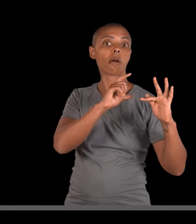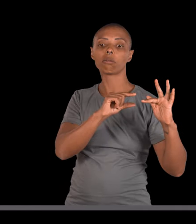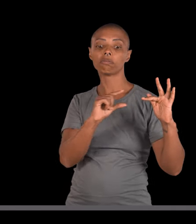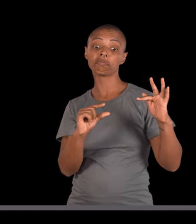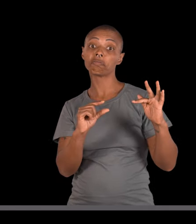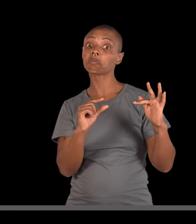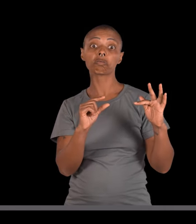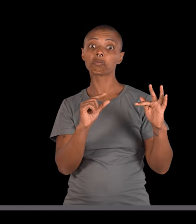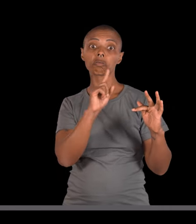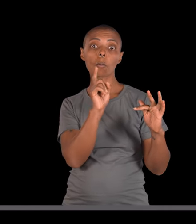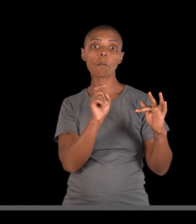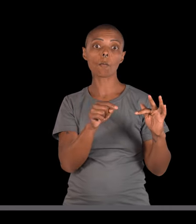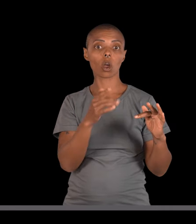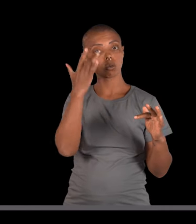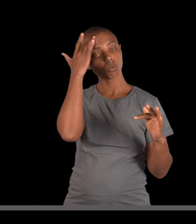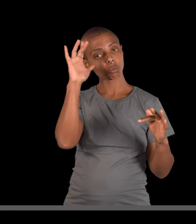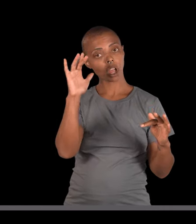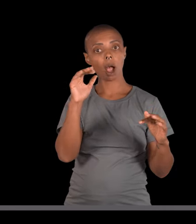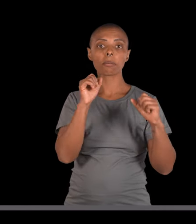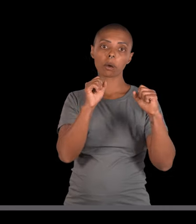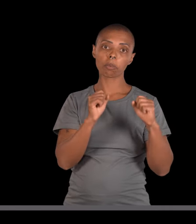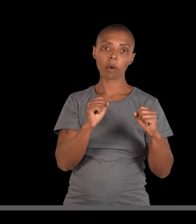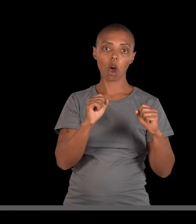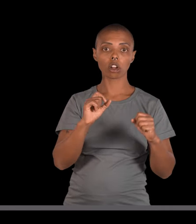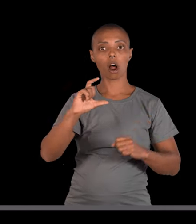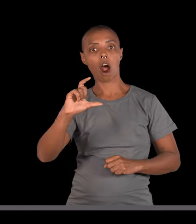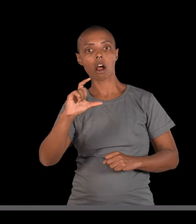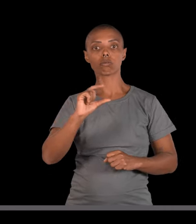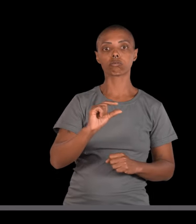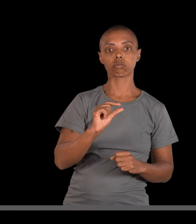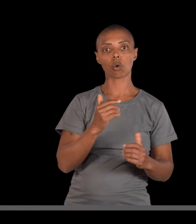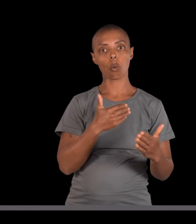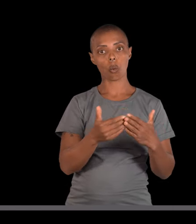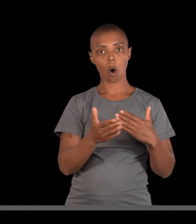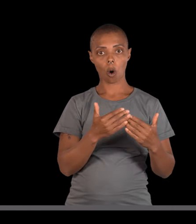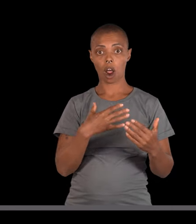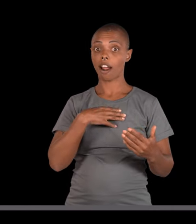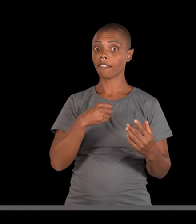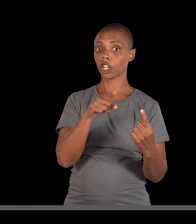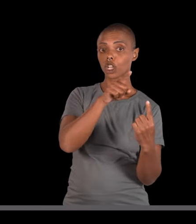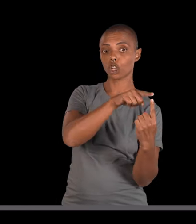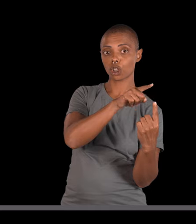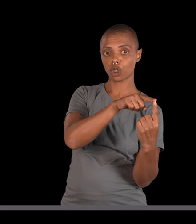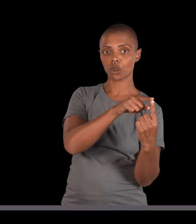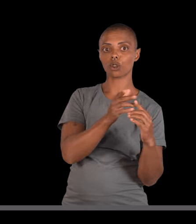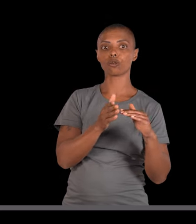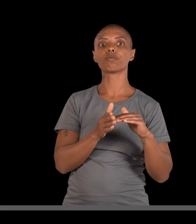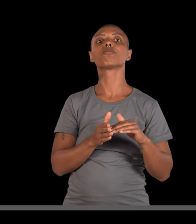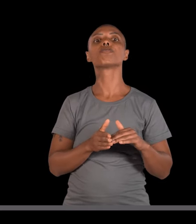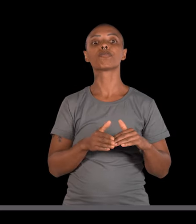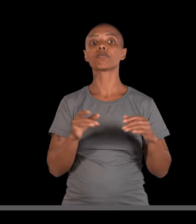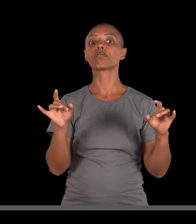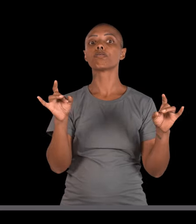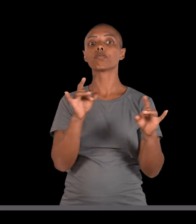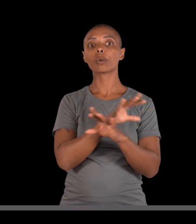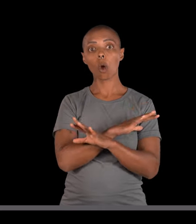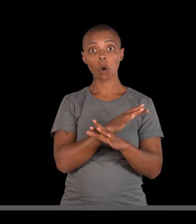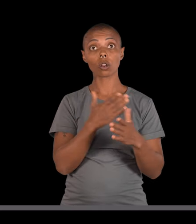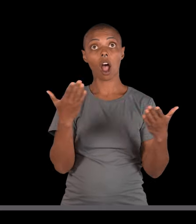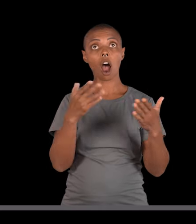eu deixo ele assim, deixo esse traço, que vai indicar que ele pode ser tanto Fzão, Fzão, como Fzão,